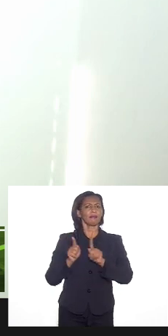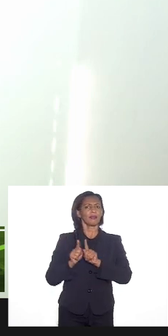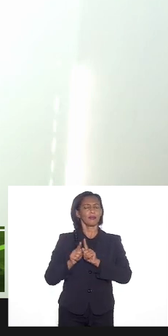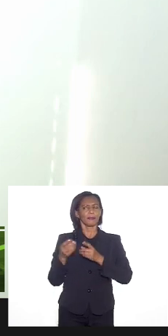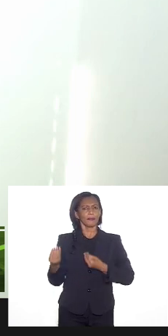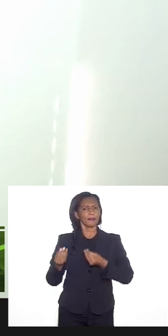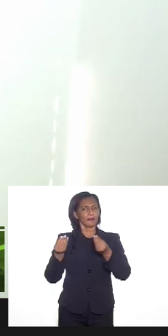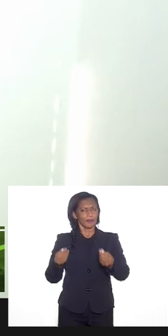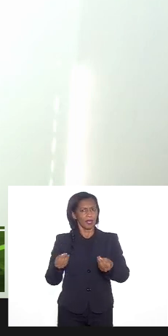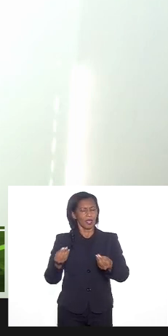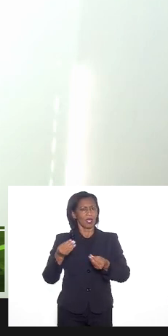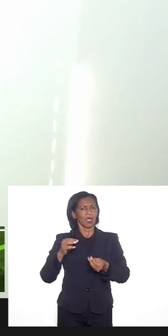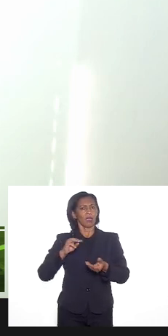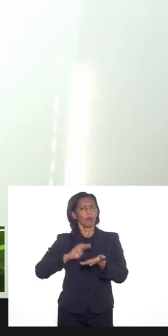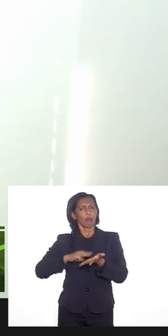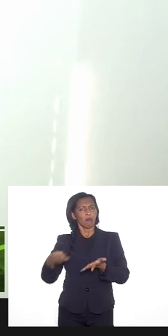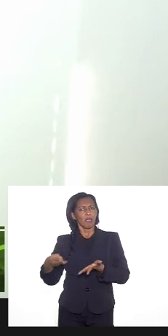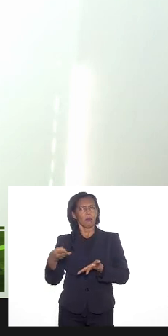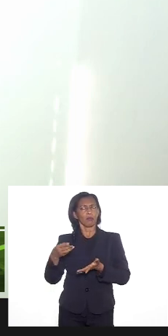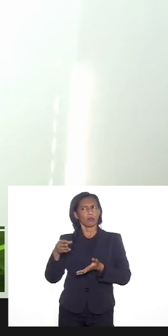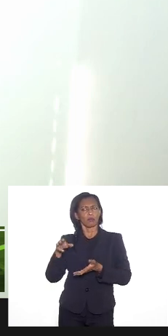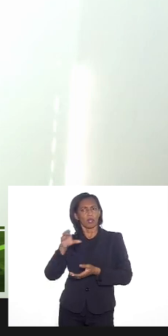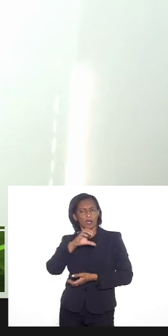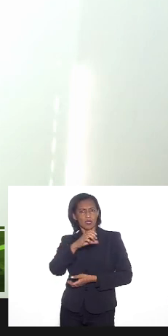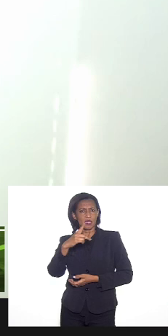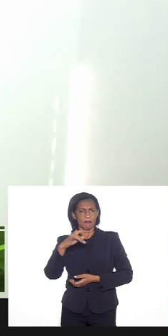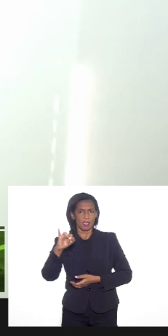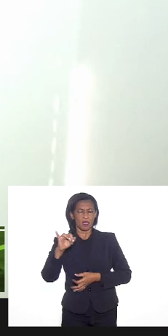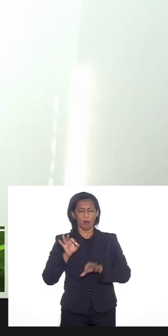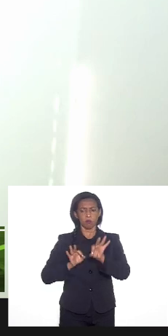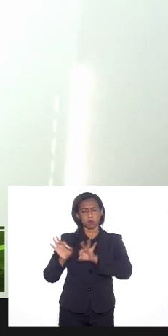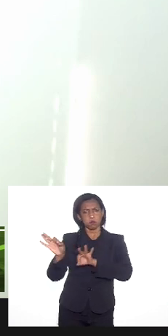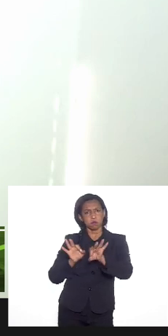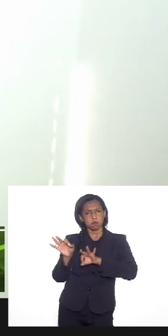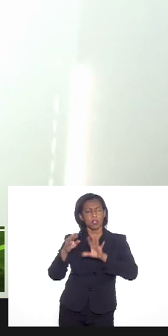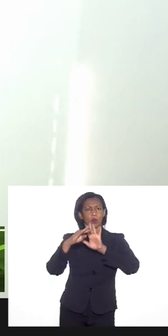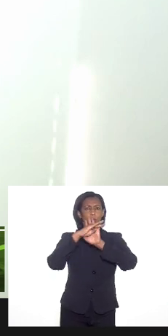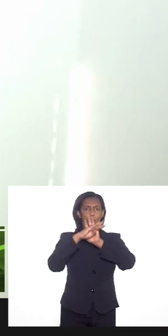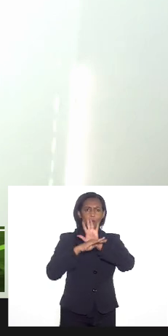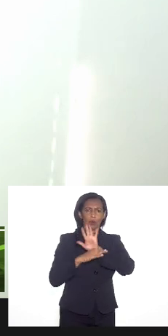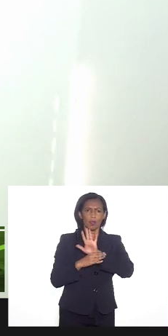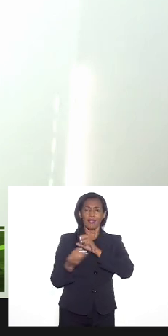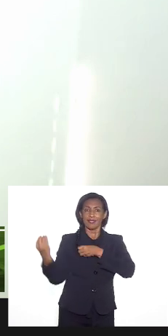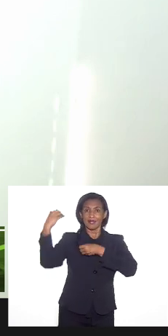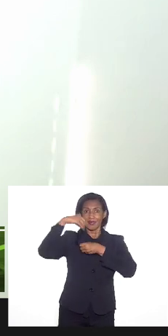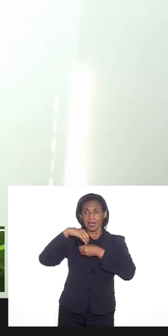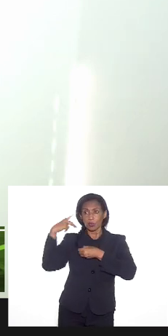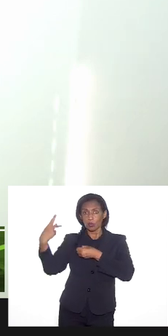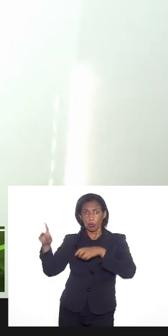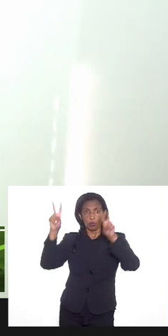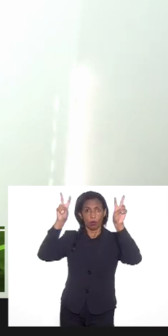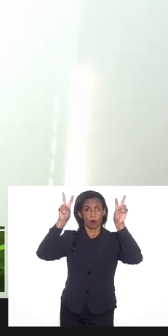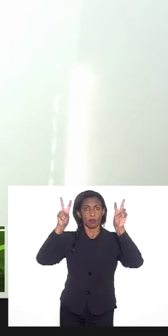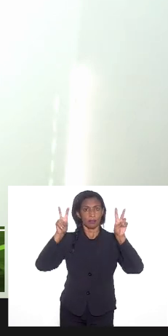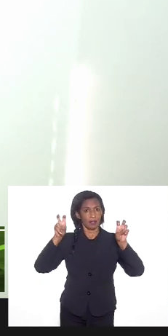nossos membros da CPI pensar algum programa específico dentro do que você trouxe Marta